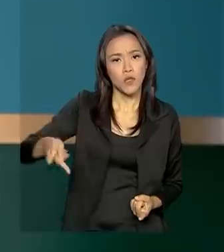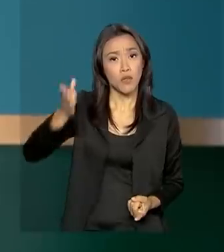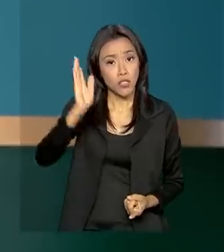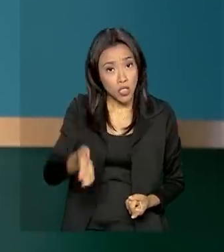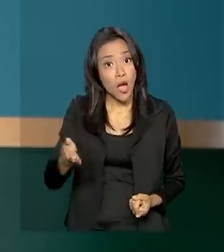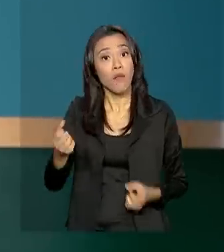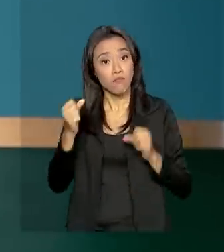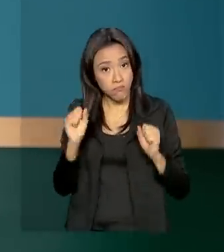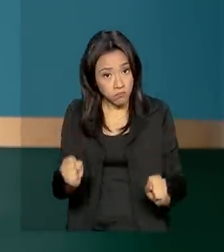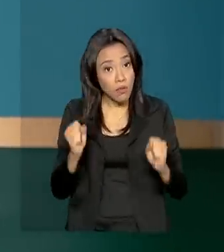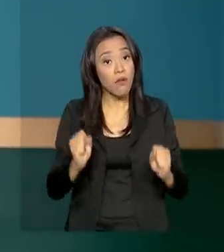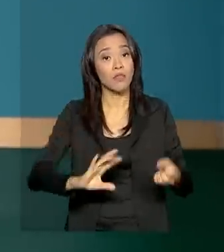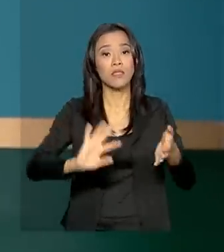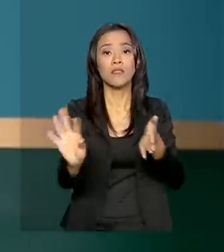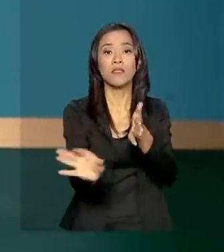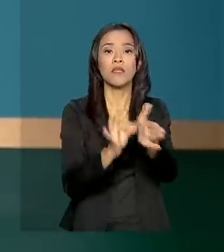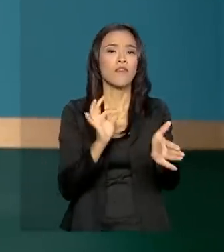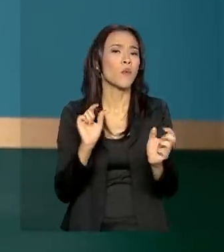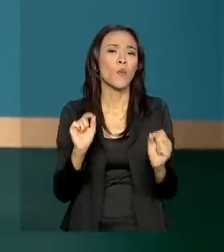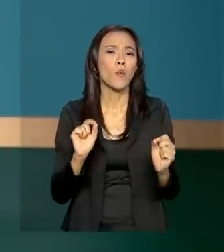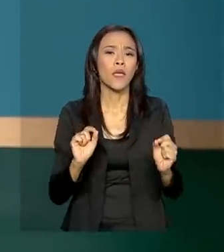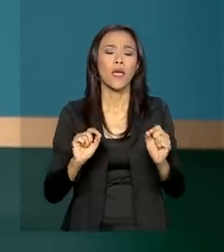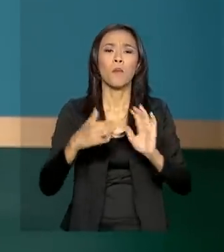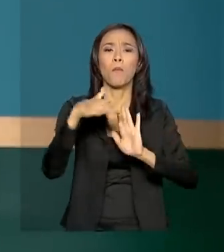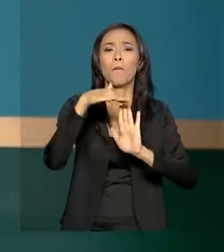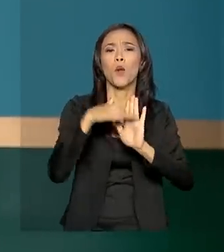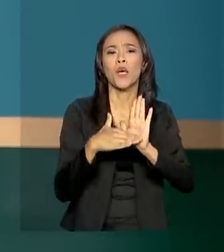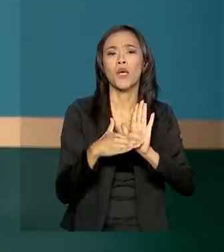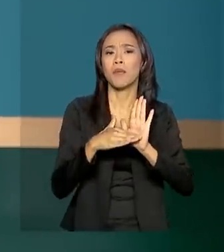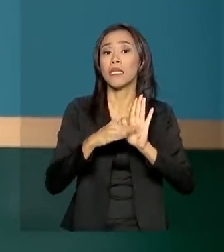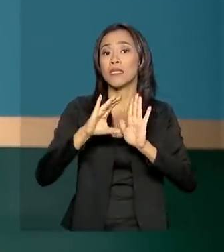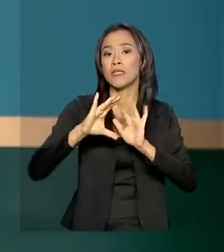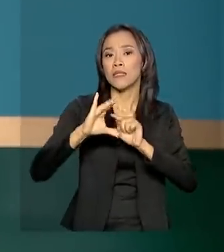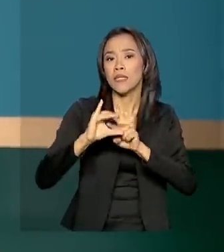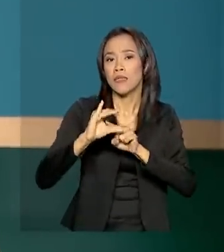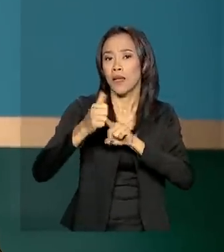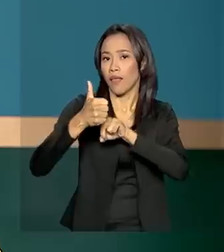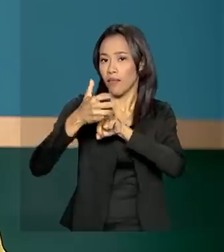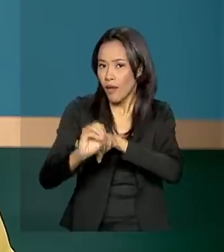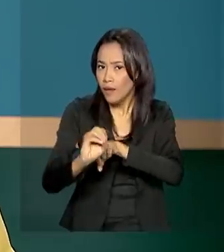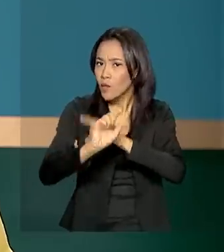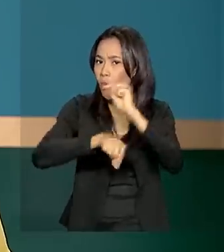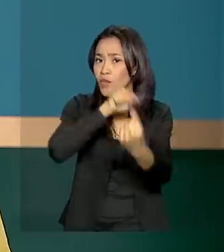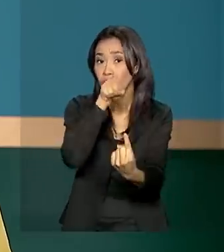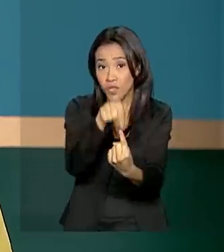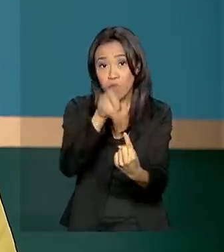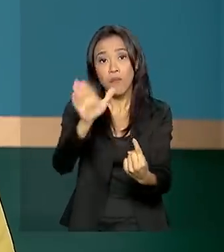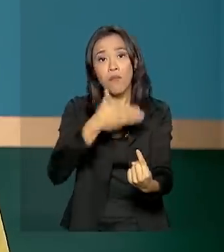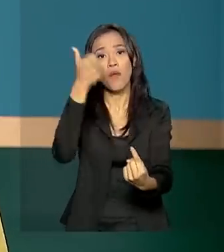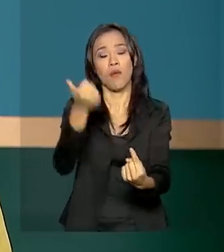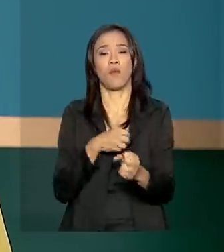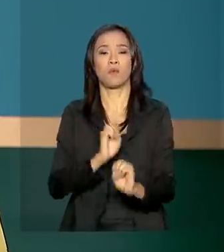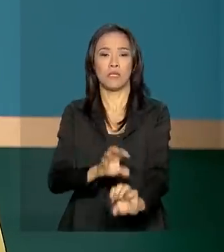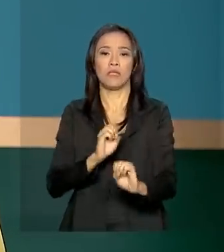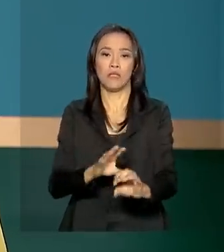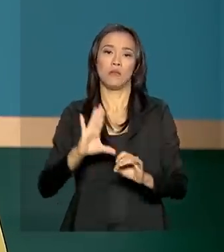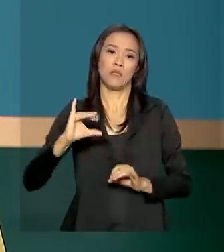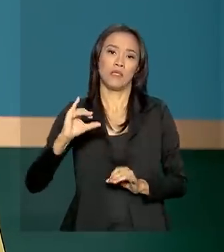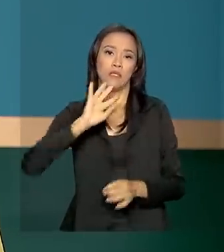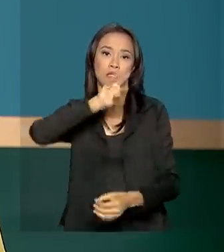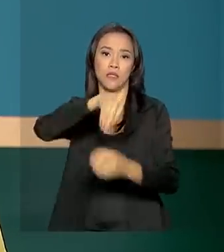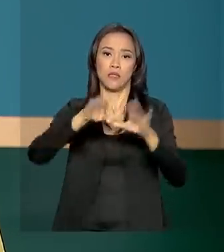se inscrever no Ciência E10, programa que pretende melhorar a qualidade das aulas de ciências nas escolas